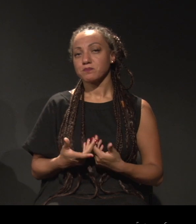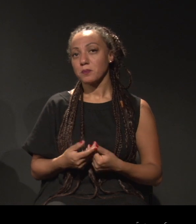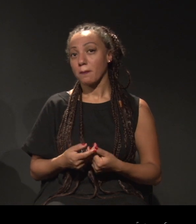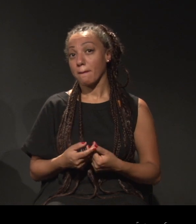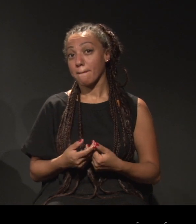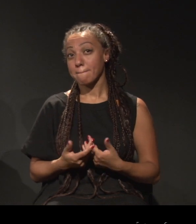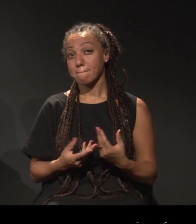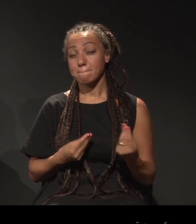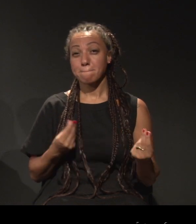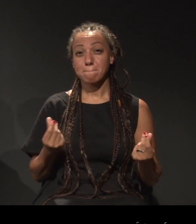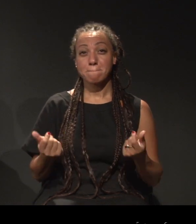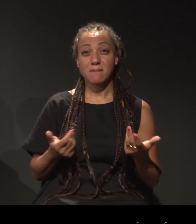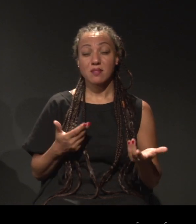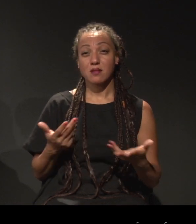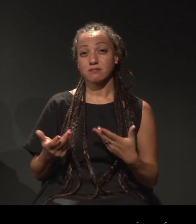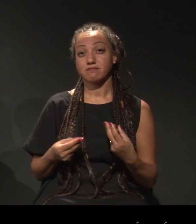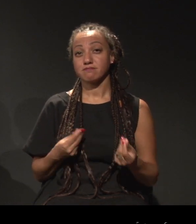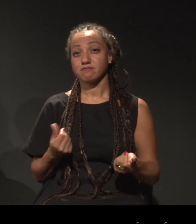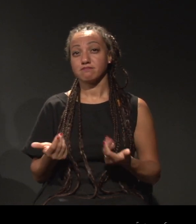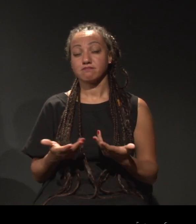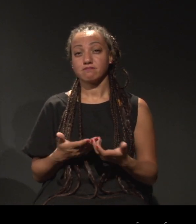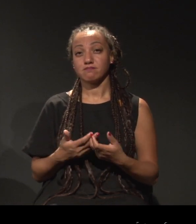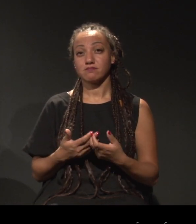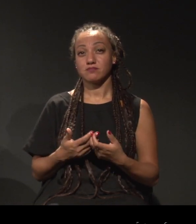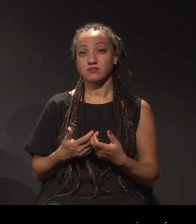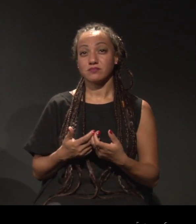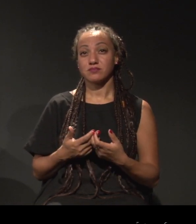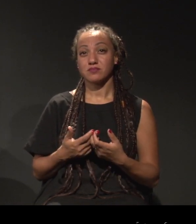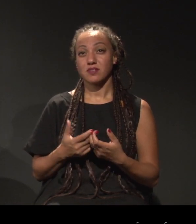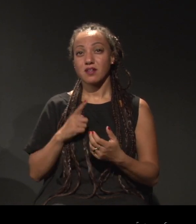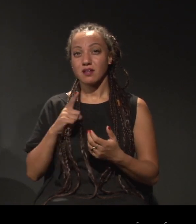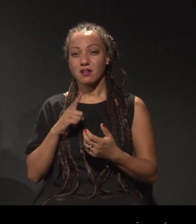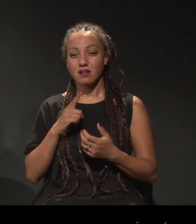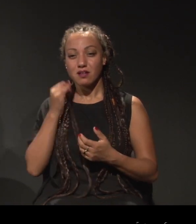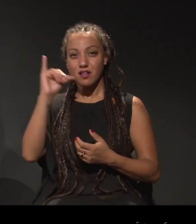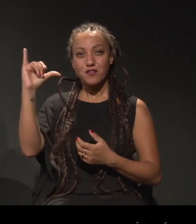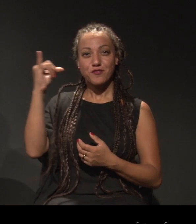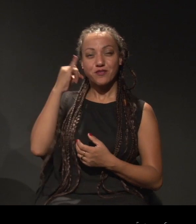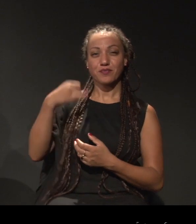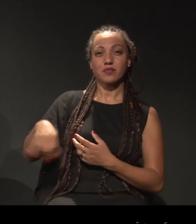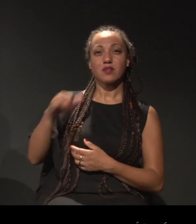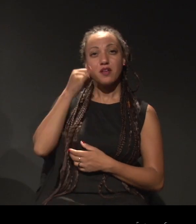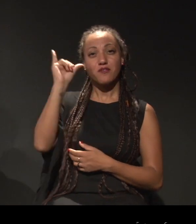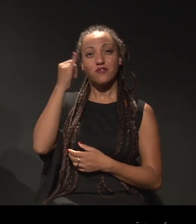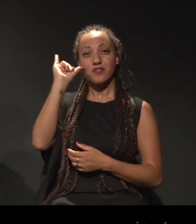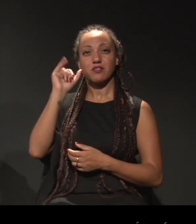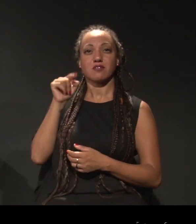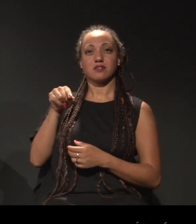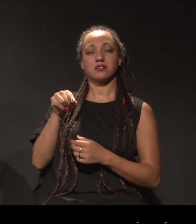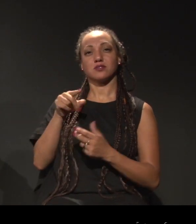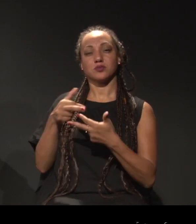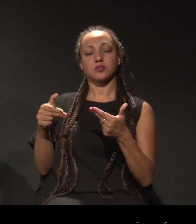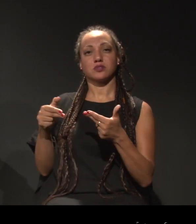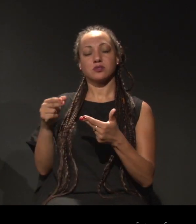ela é muito, ela se esquiva desses pontos que eu acho tão essenciais.